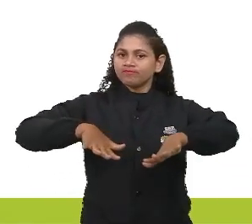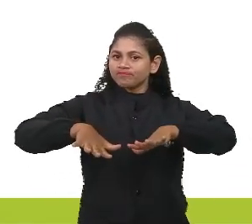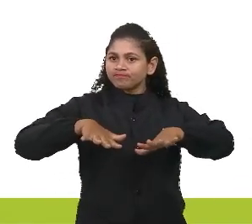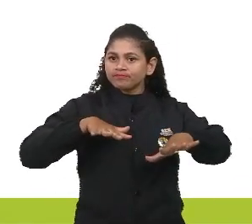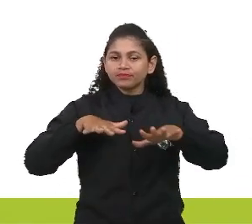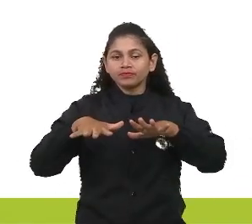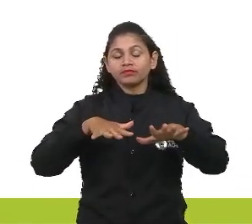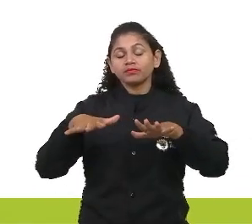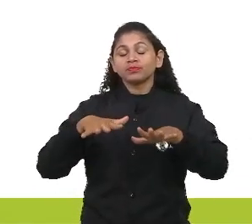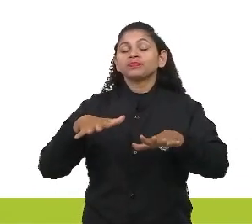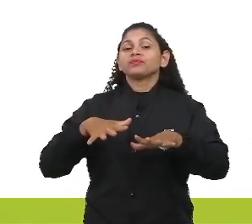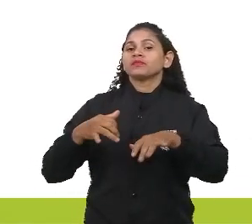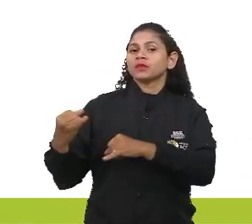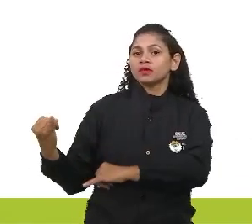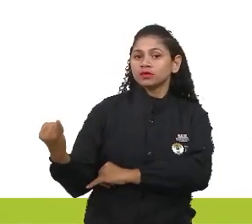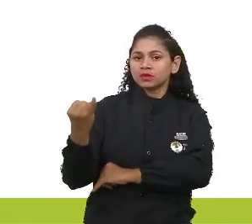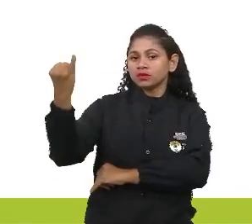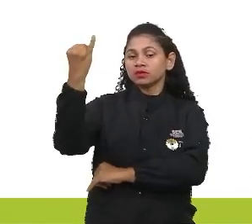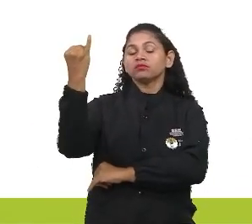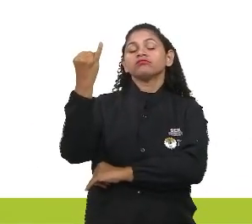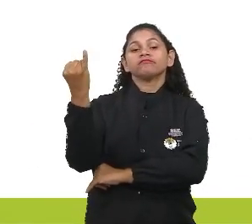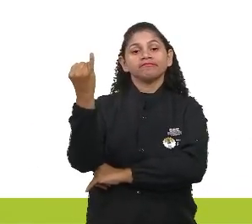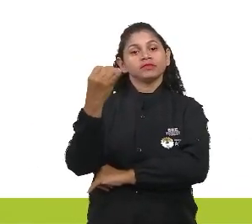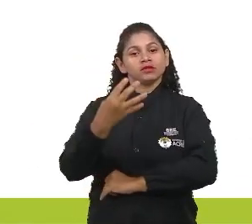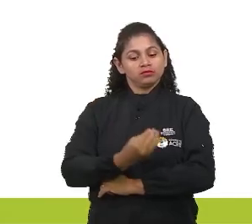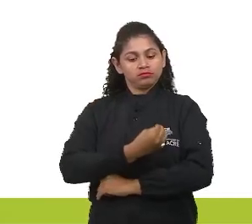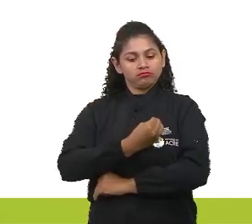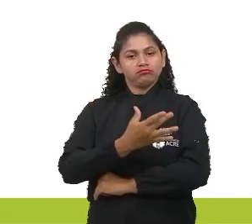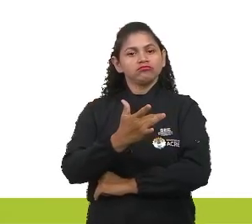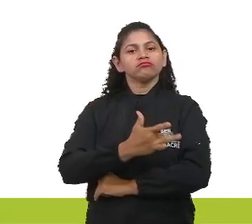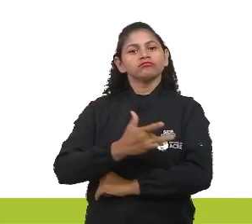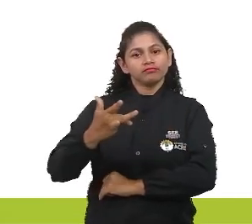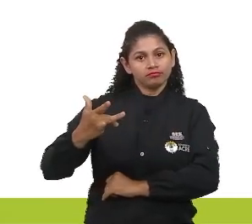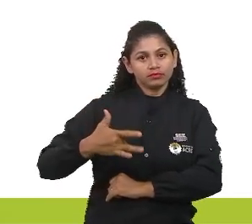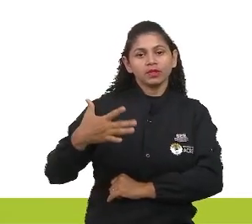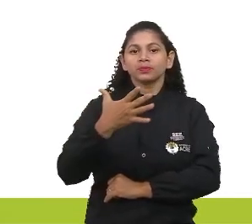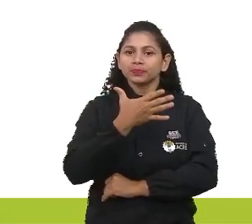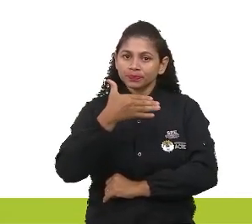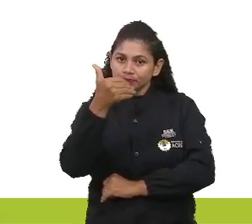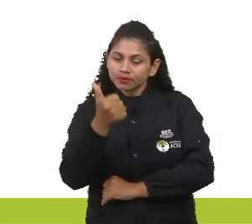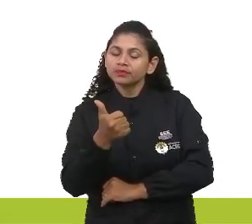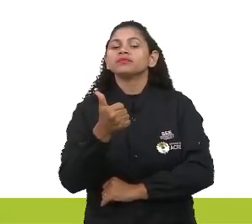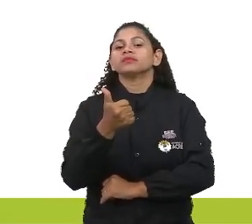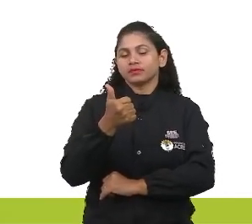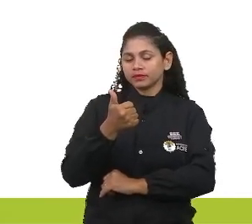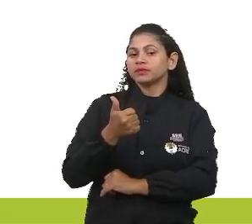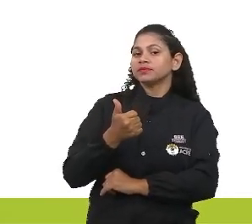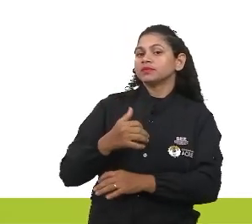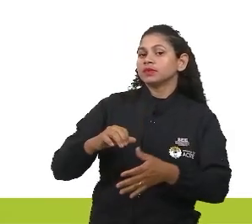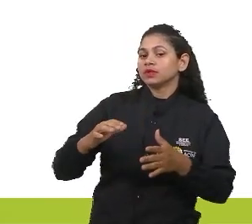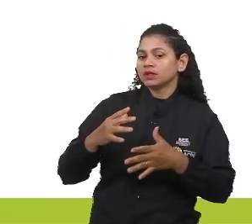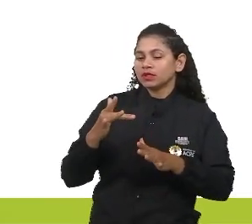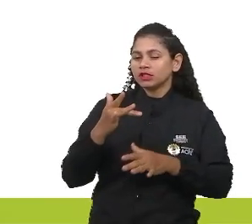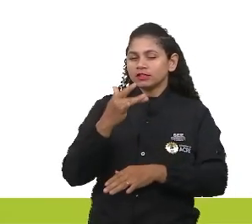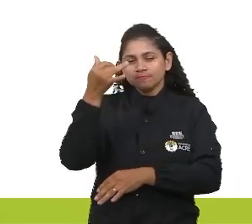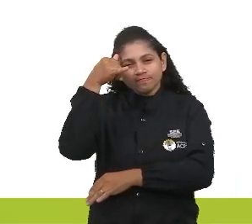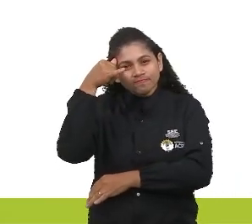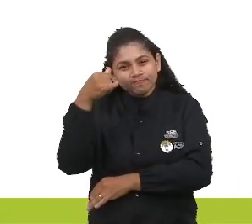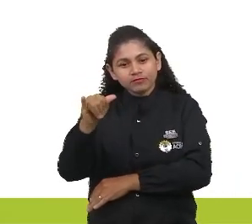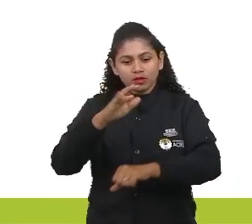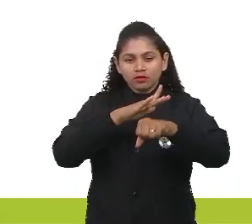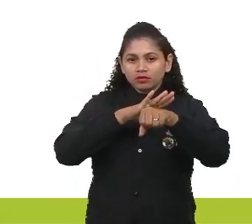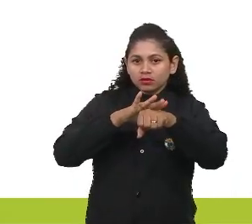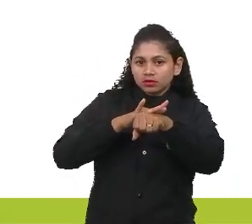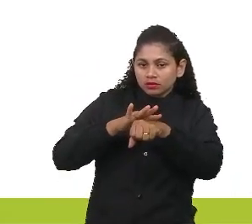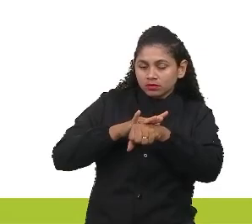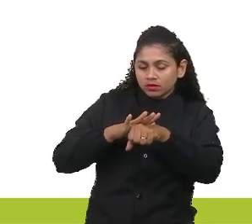sem dúvida dos principais pilares de uma vida saudável. Logo, para obter uma boa qualidade de vida, prevenir doenças e ter um bom